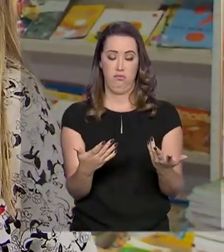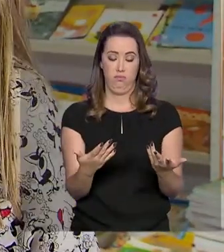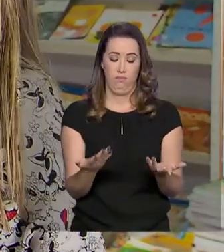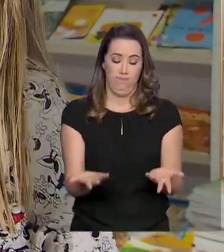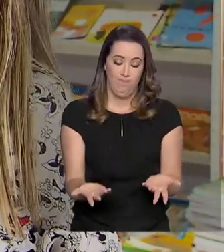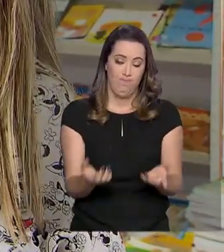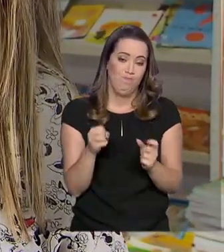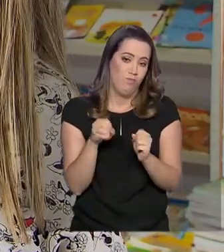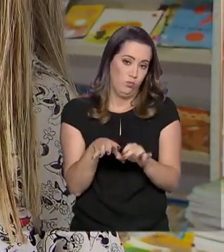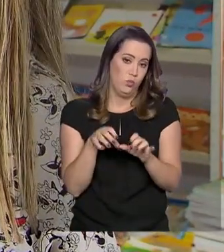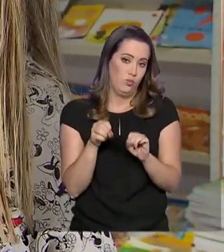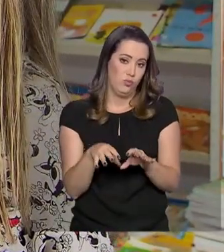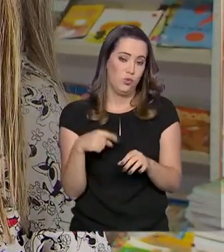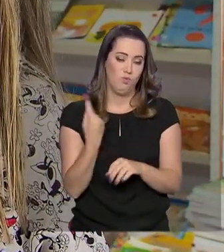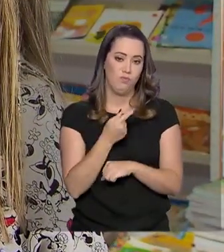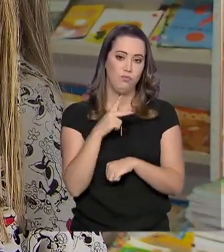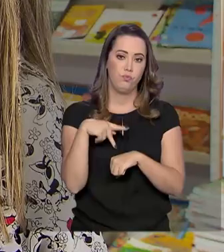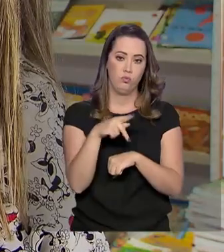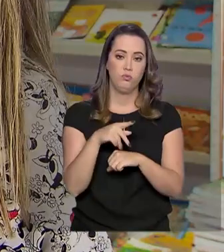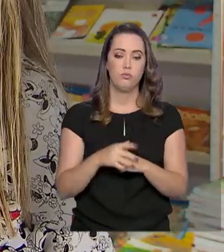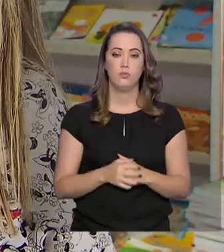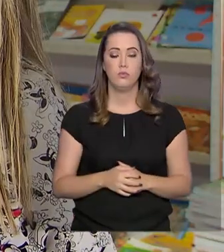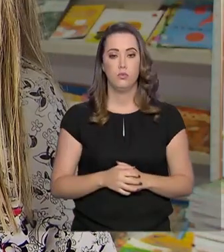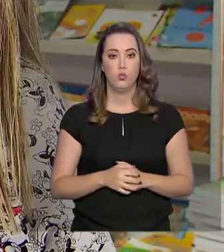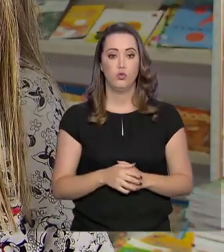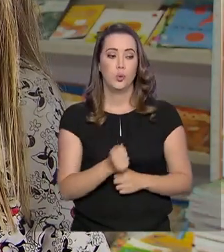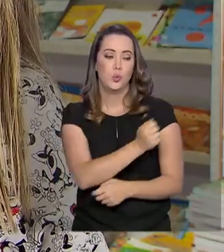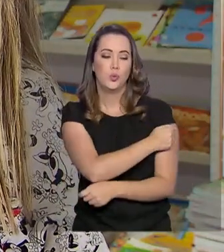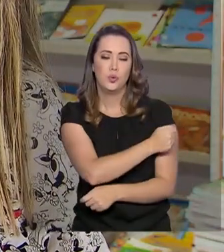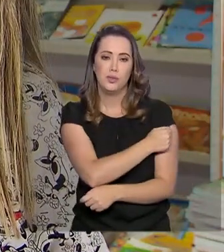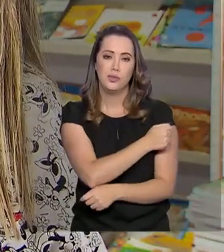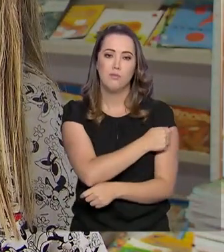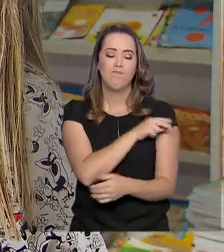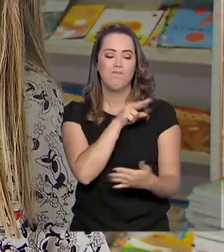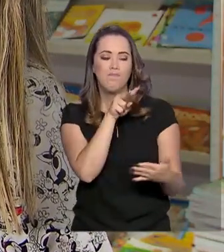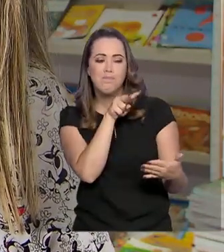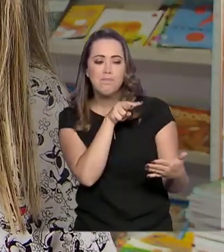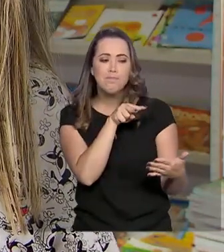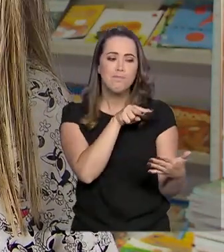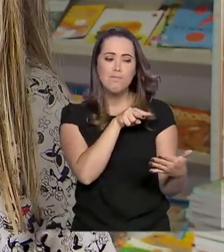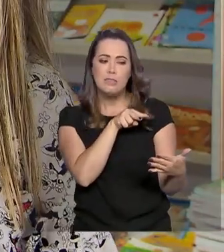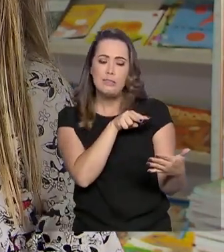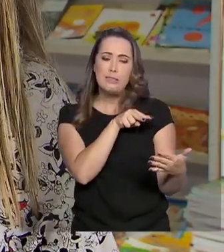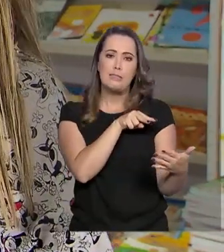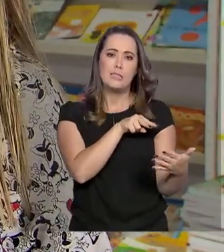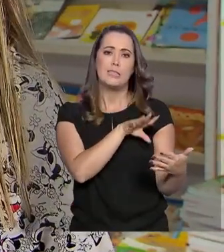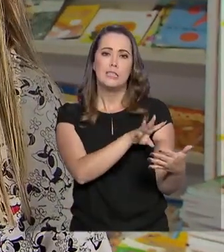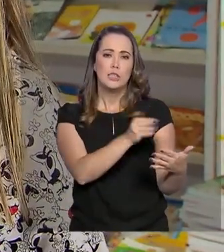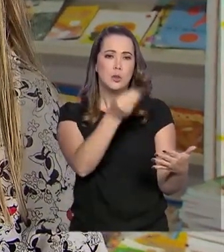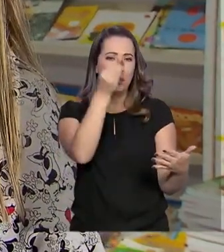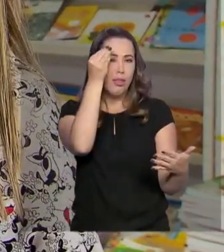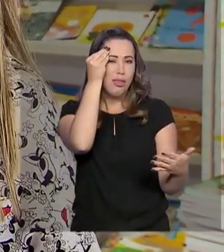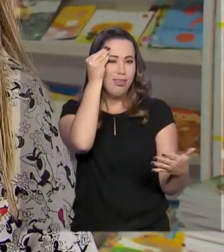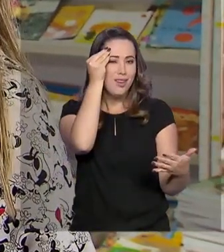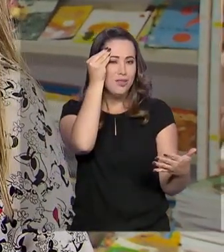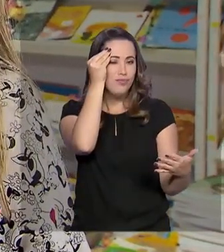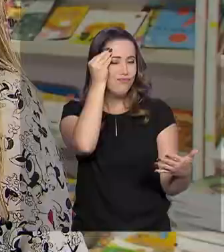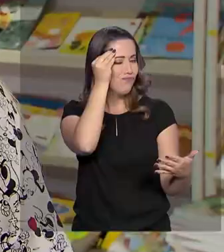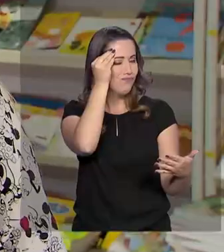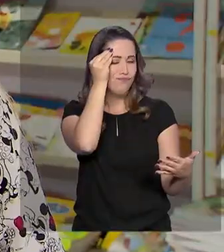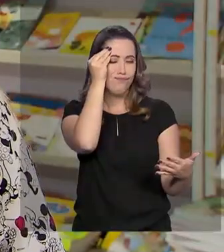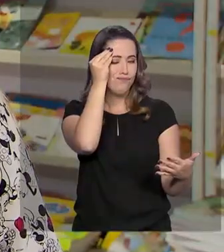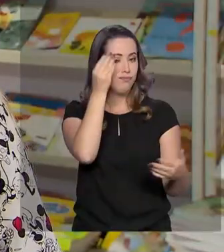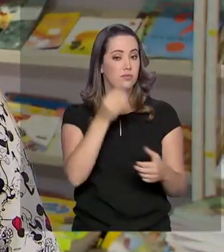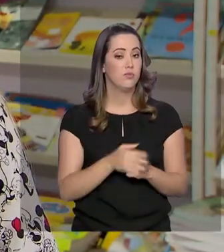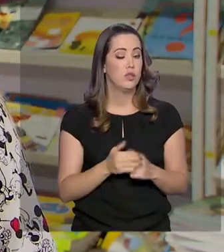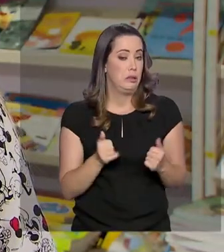educação no nosso país. Os alunos leem, mas não compreendem o que leem.